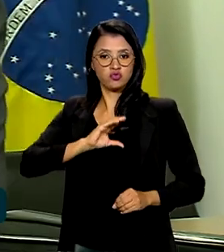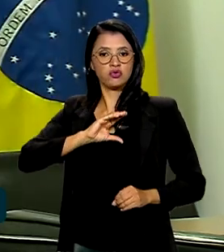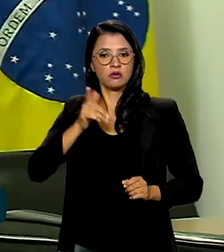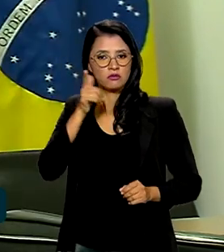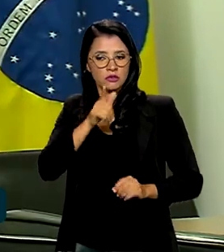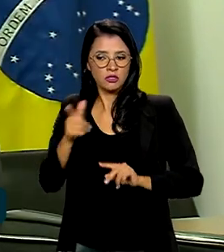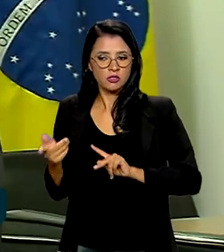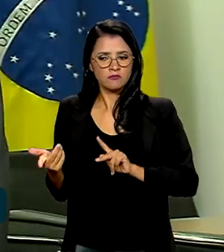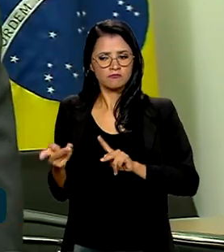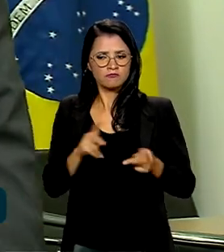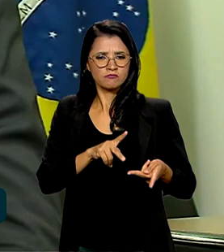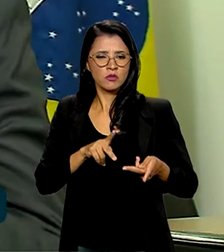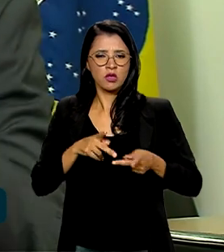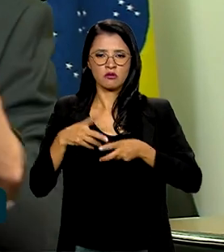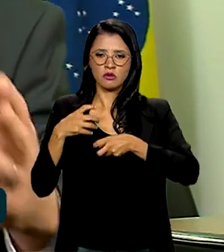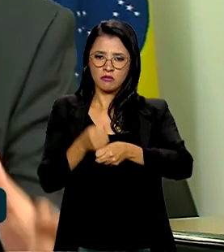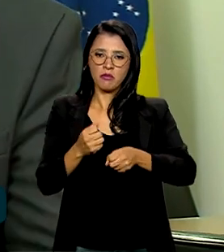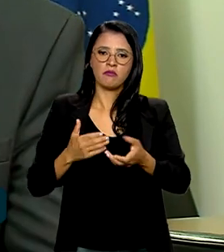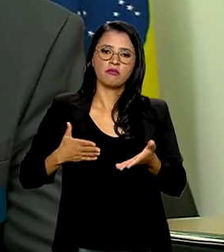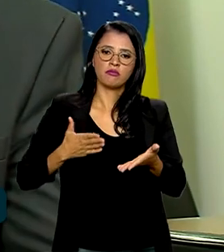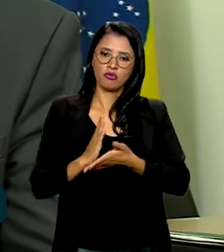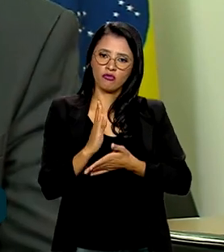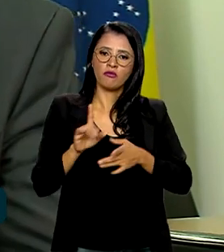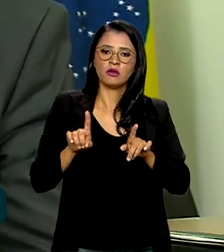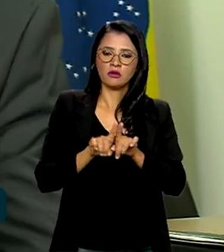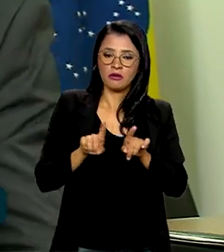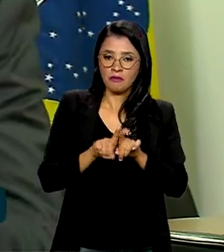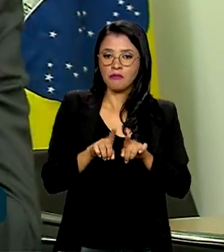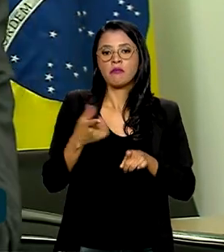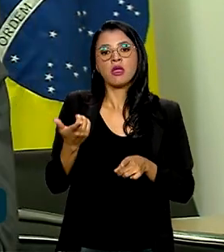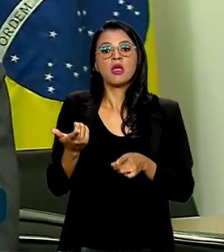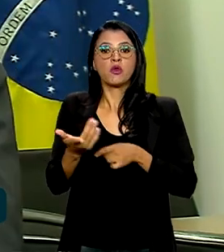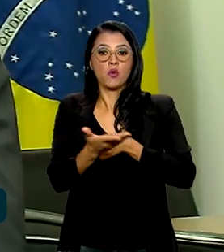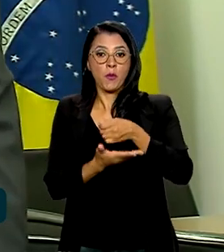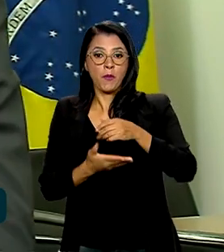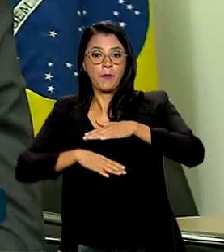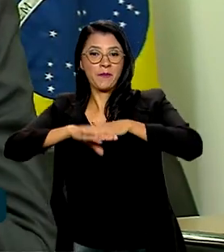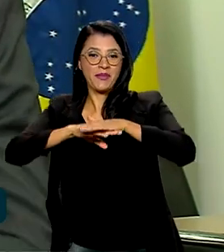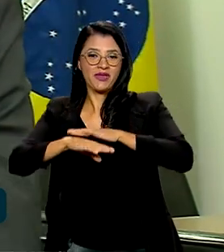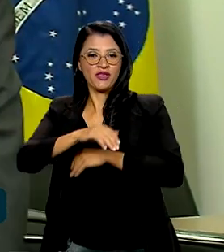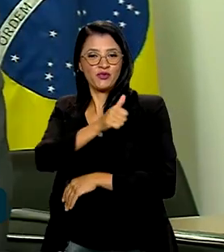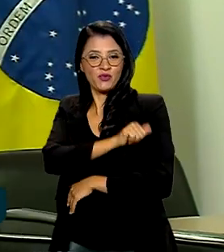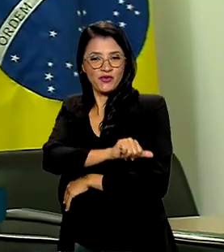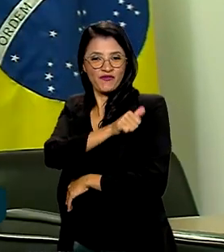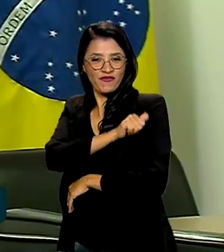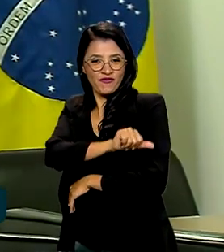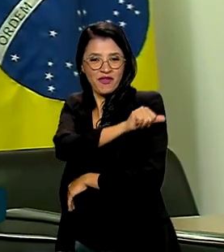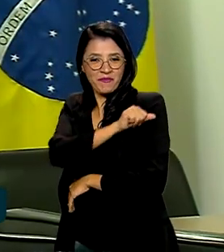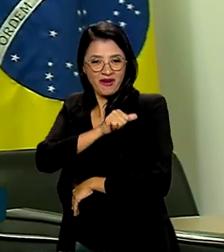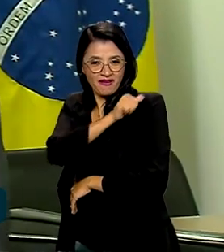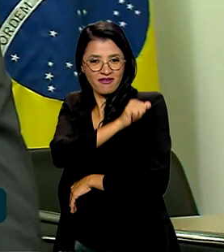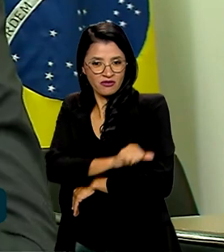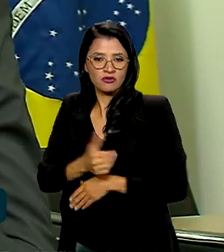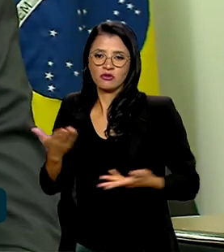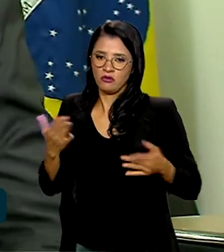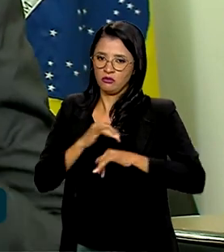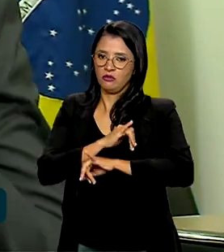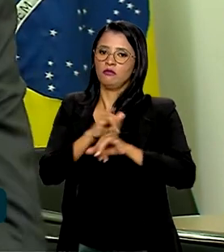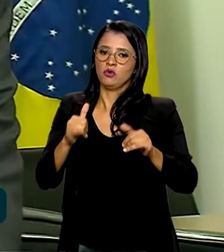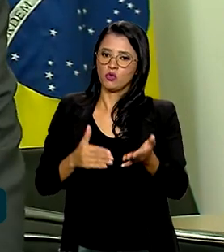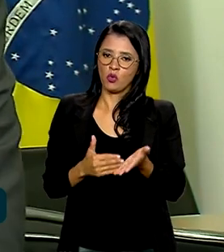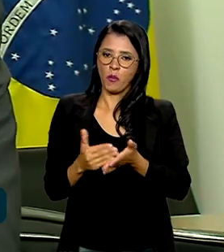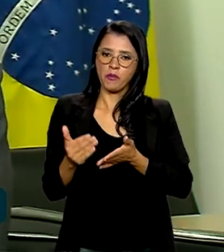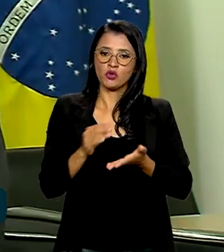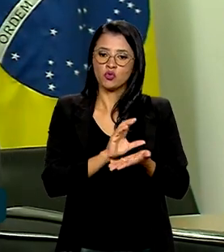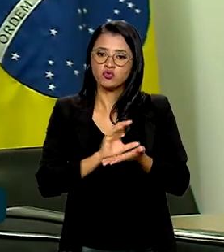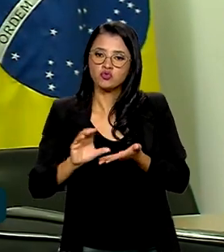o orçamento para aprovar isso. Conseguimos colocar o recurso do piso da enfermagem, que hoje, a própria Ministra da Saúde já anunciou, começou a ser